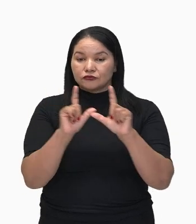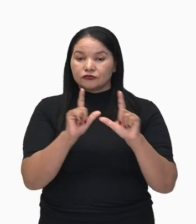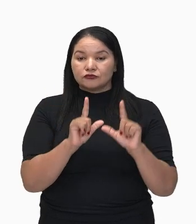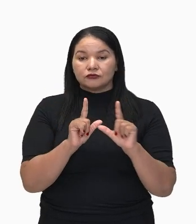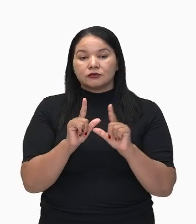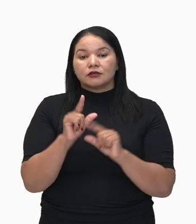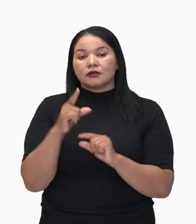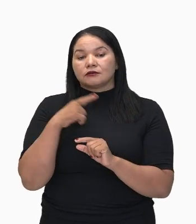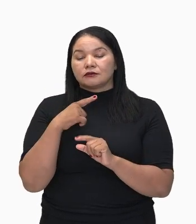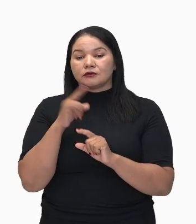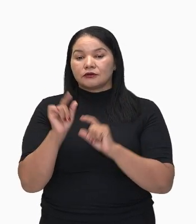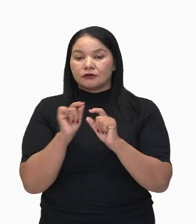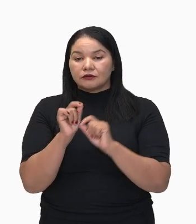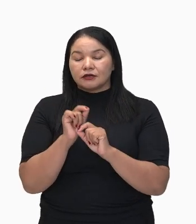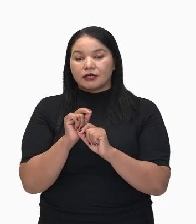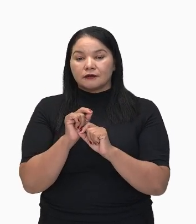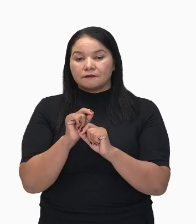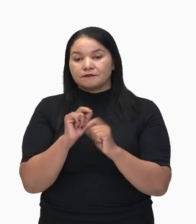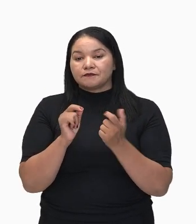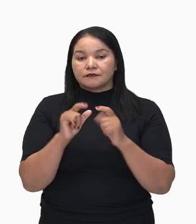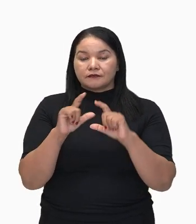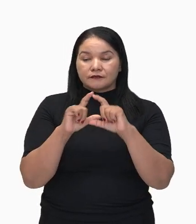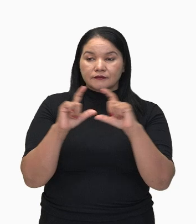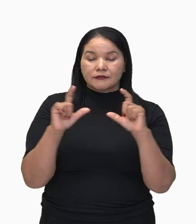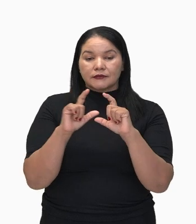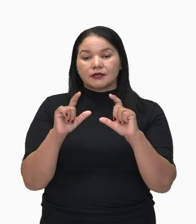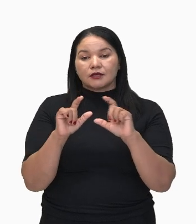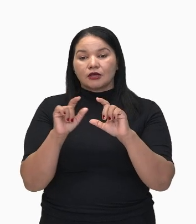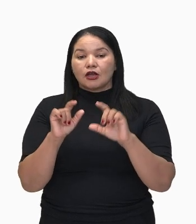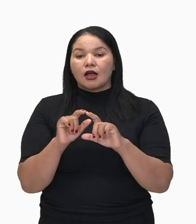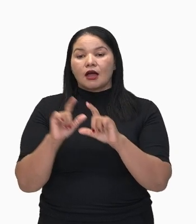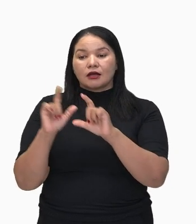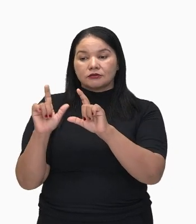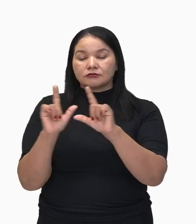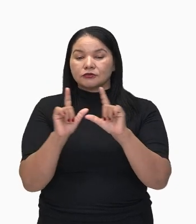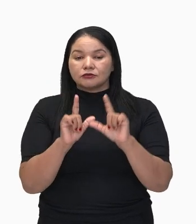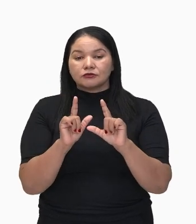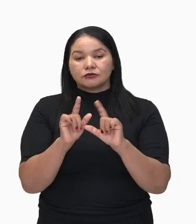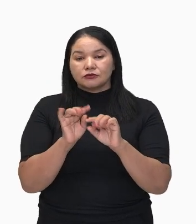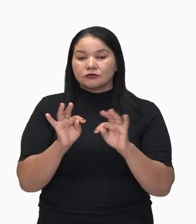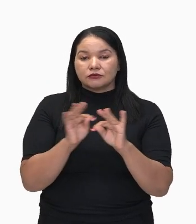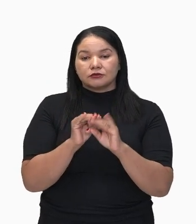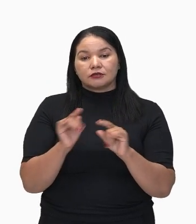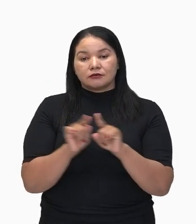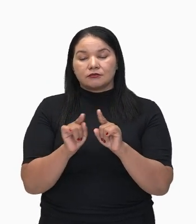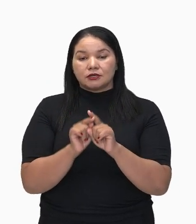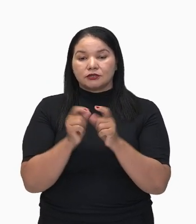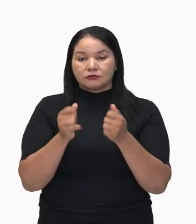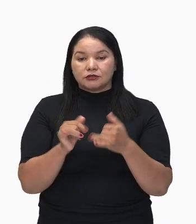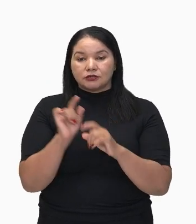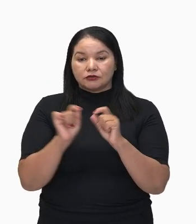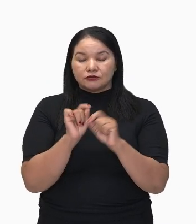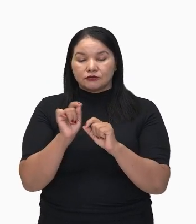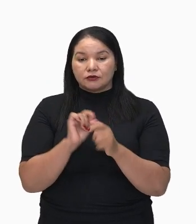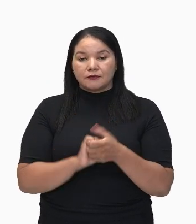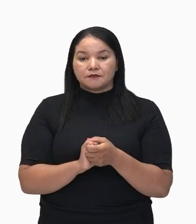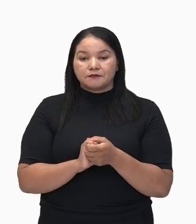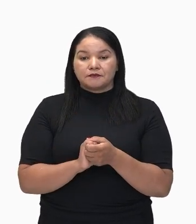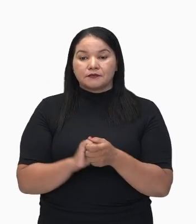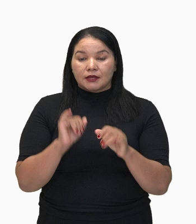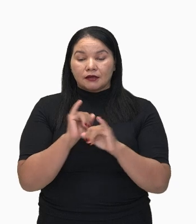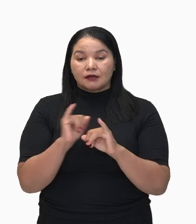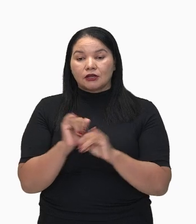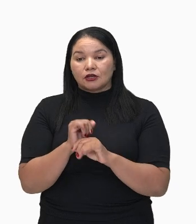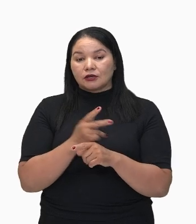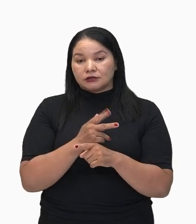ideia de companhia. Painéis e figurinos originais do novo longa-metragem da série. Então, temos aí o